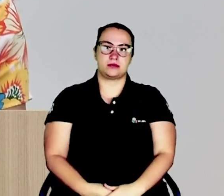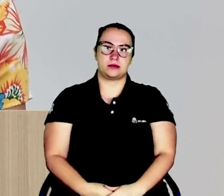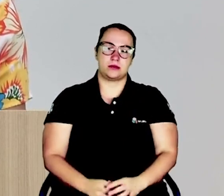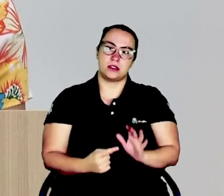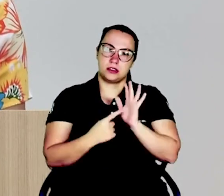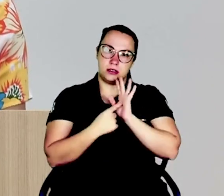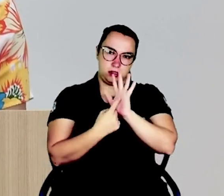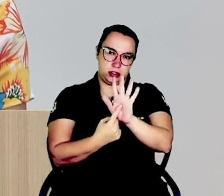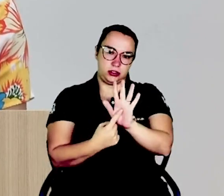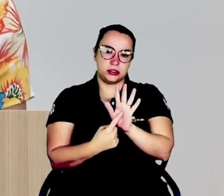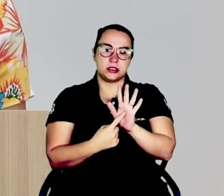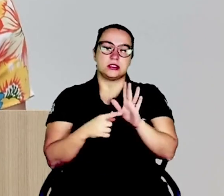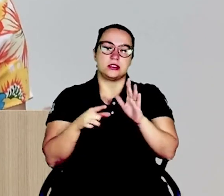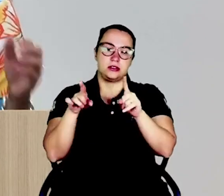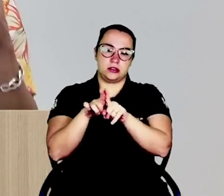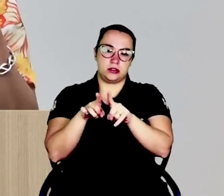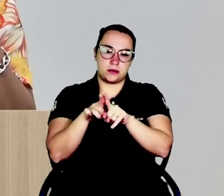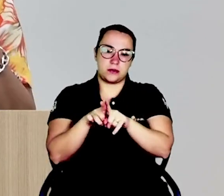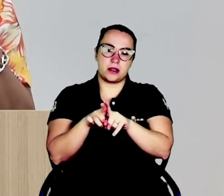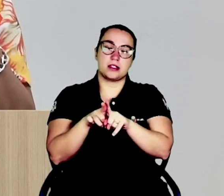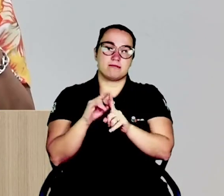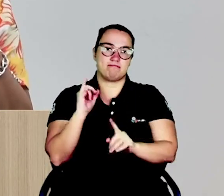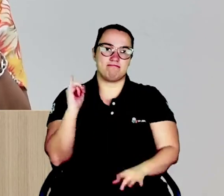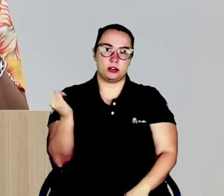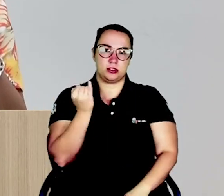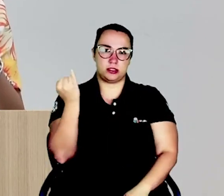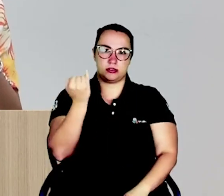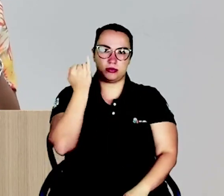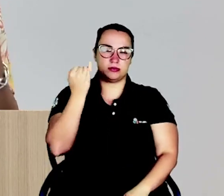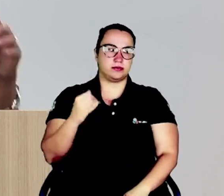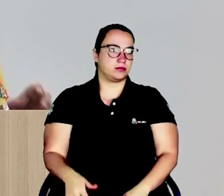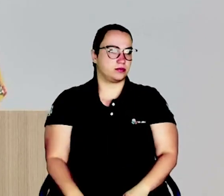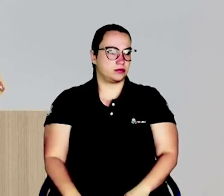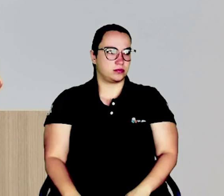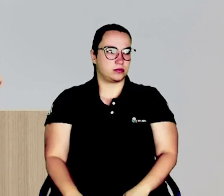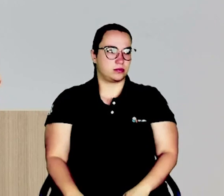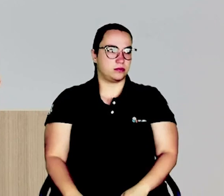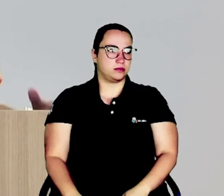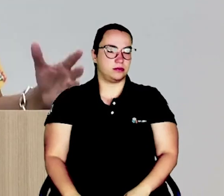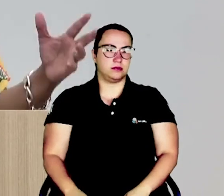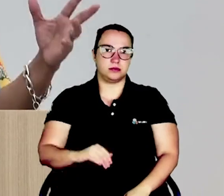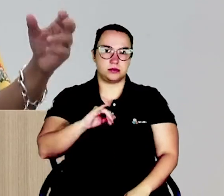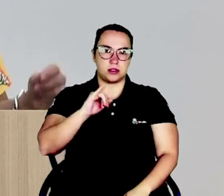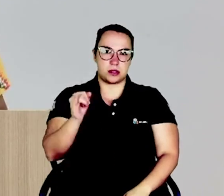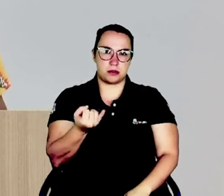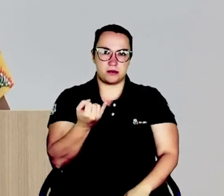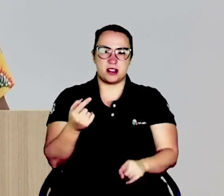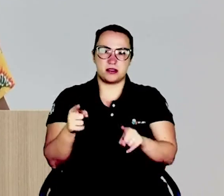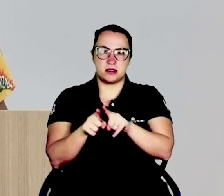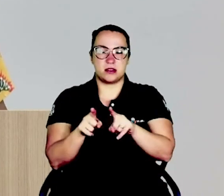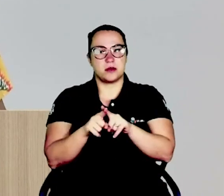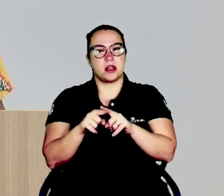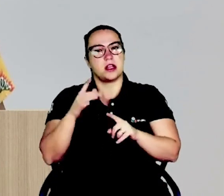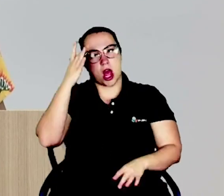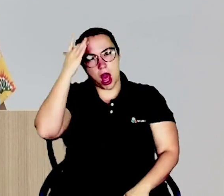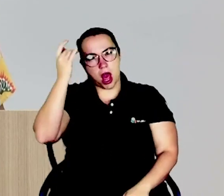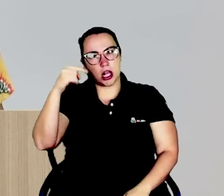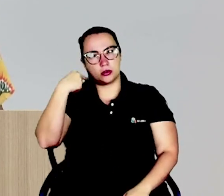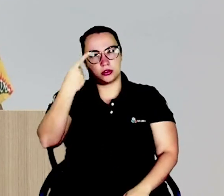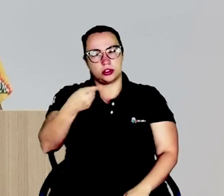também é de muita relevância. Aproveito também que, no outro dia, fizemos a